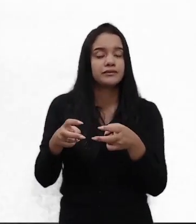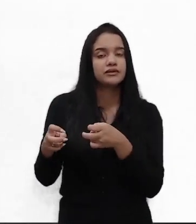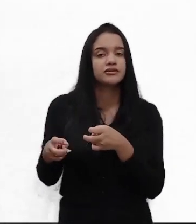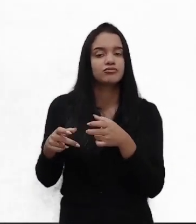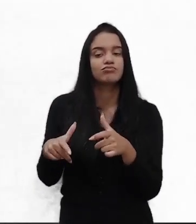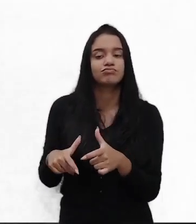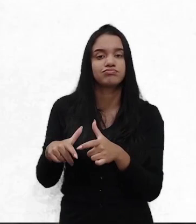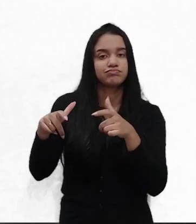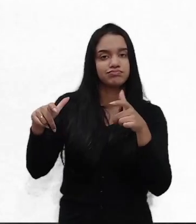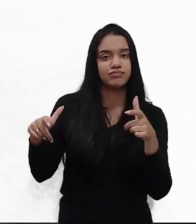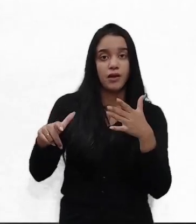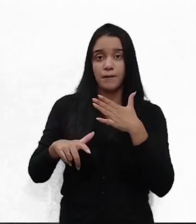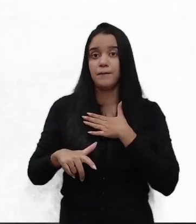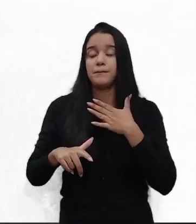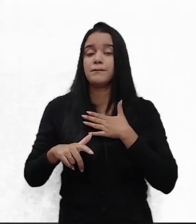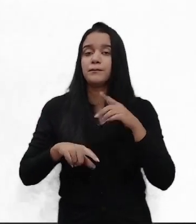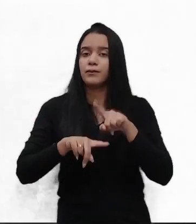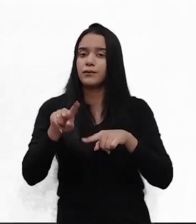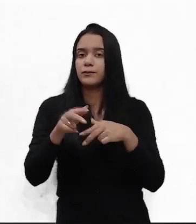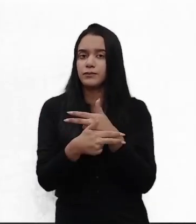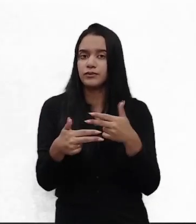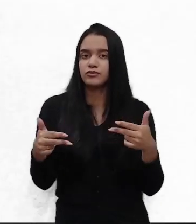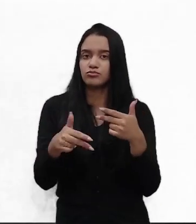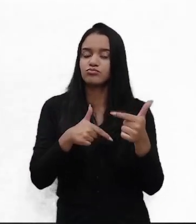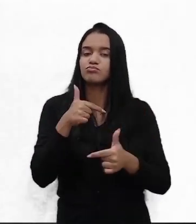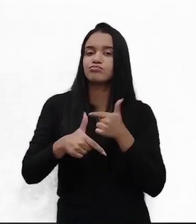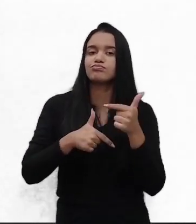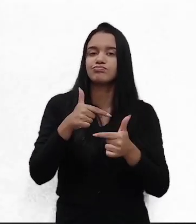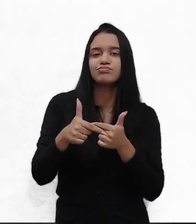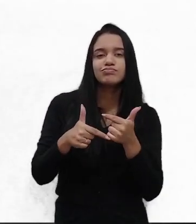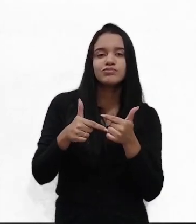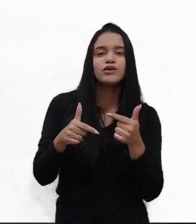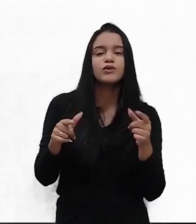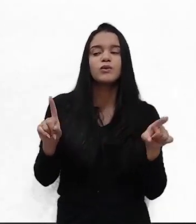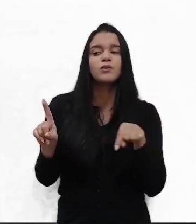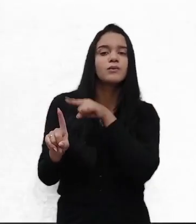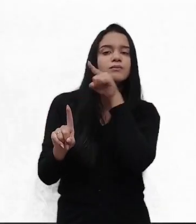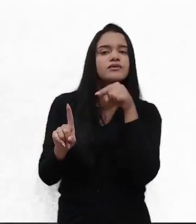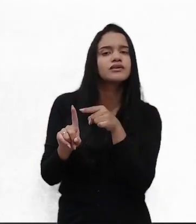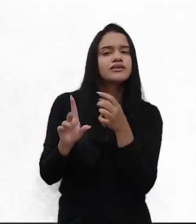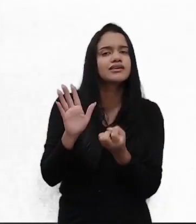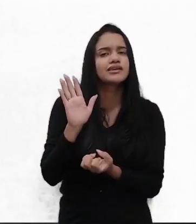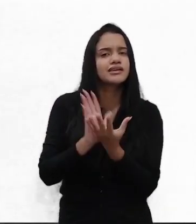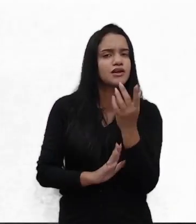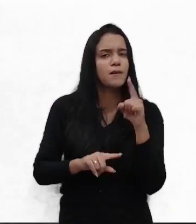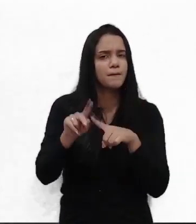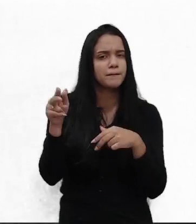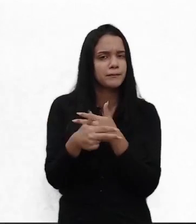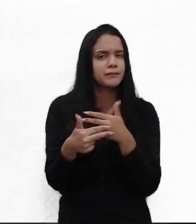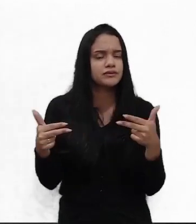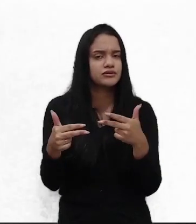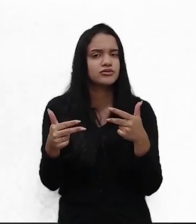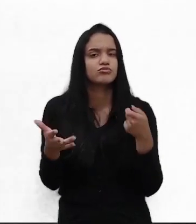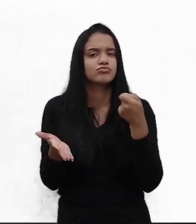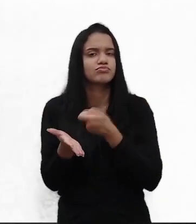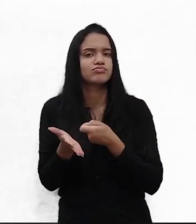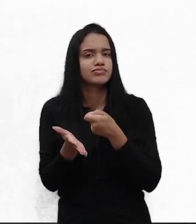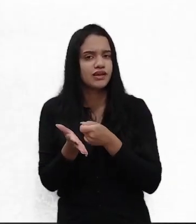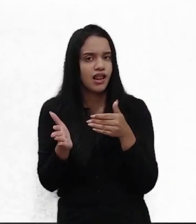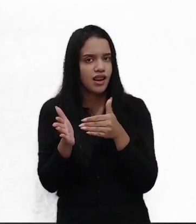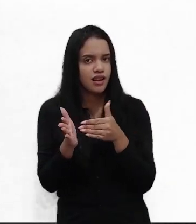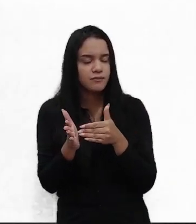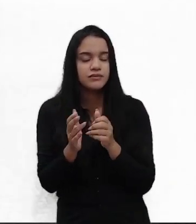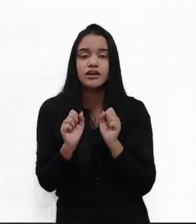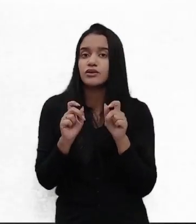que abrangência o meu produto, o meu serviço, ele vai atingir para que eu não crie um produto que seja algo muito restrito, algo muito limitado.